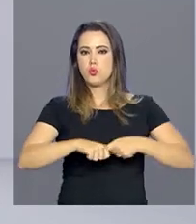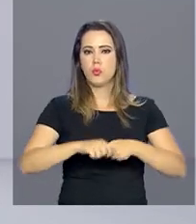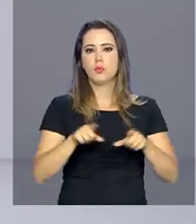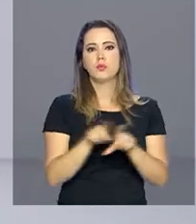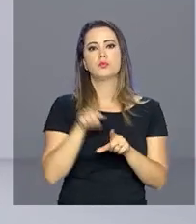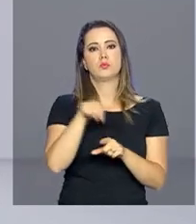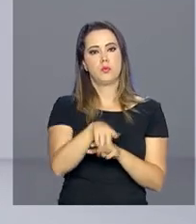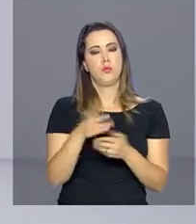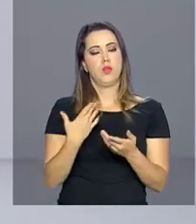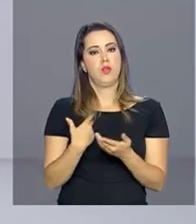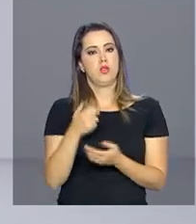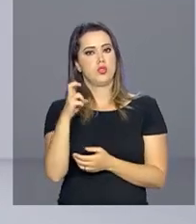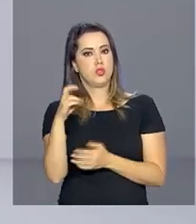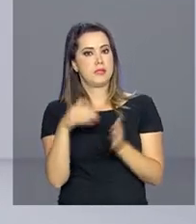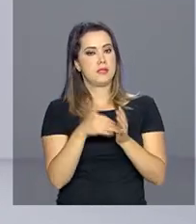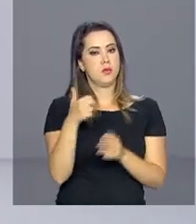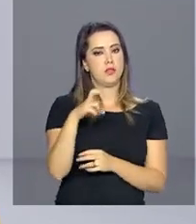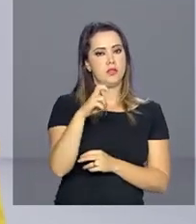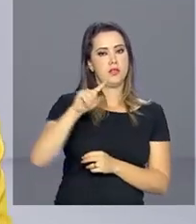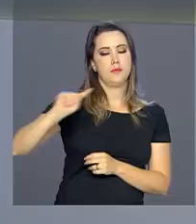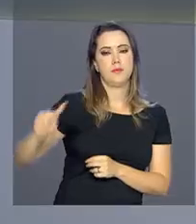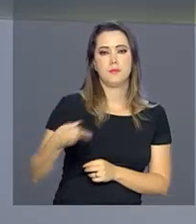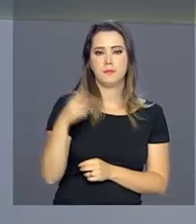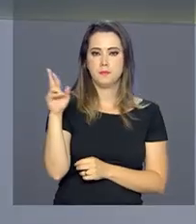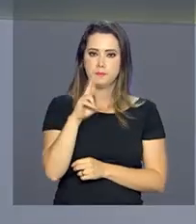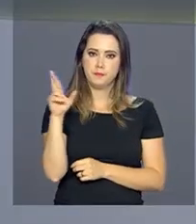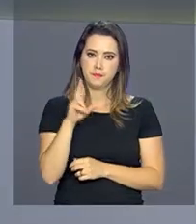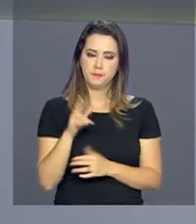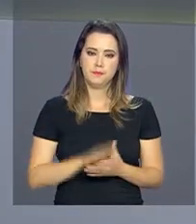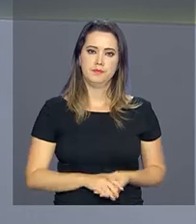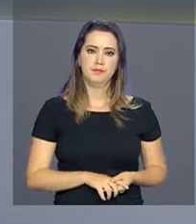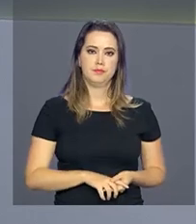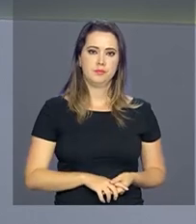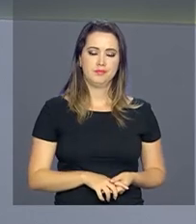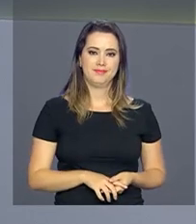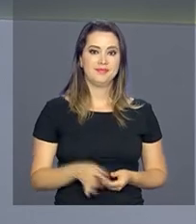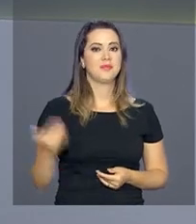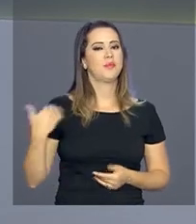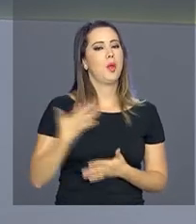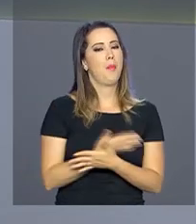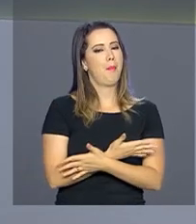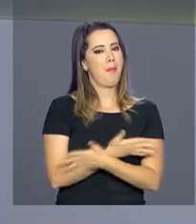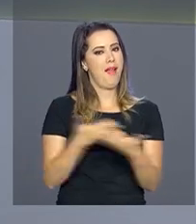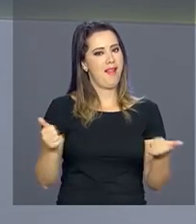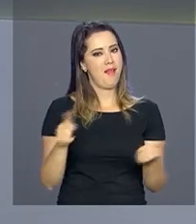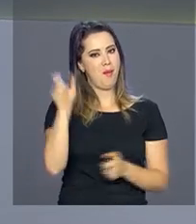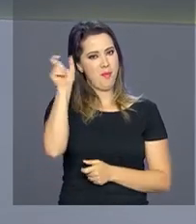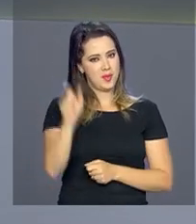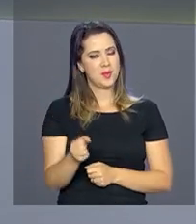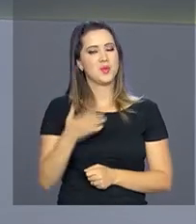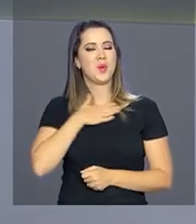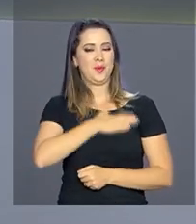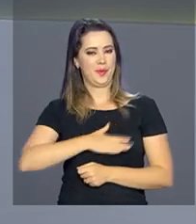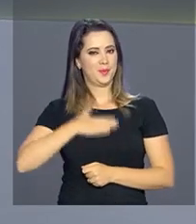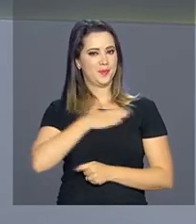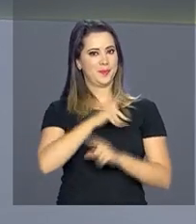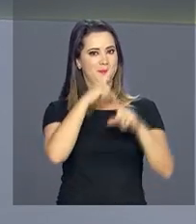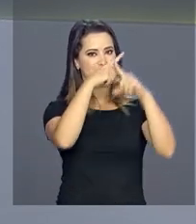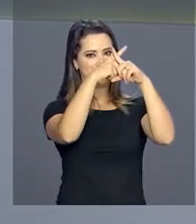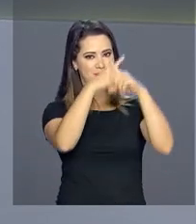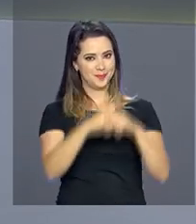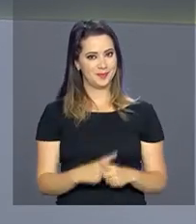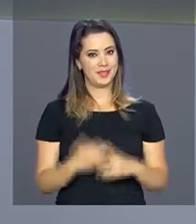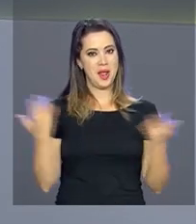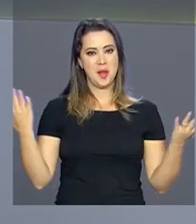serão reavaliadas após um ano. Mais conforto para quem gosta de apostar nas loterias. As